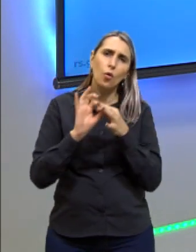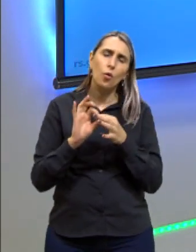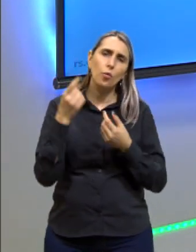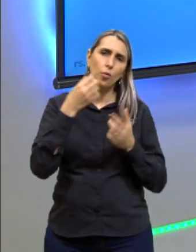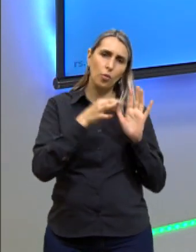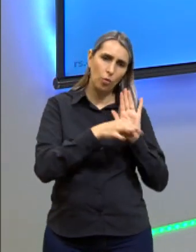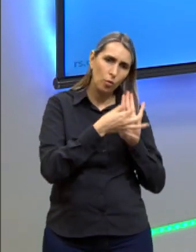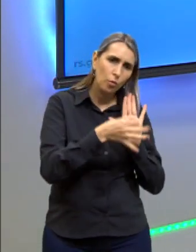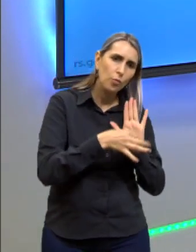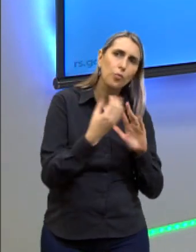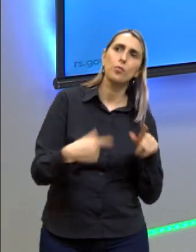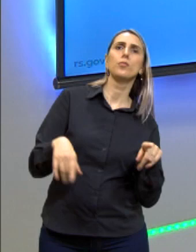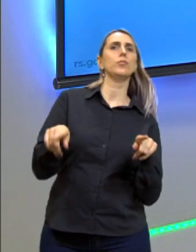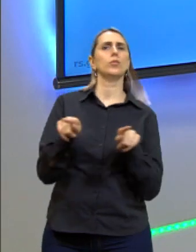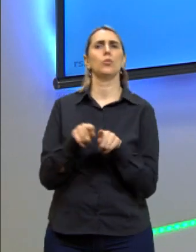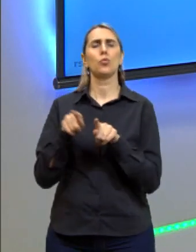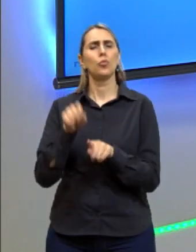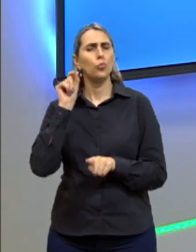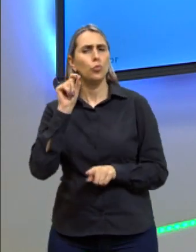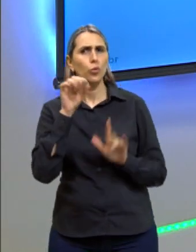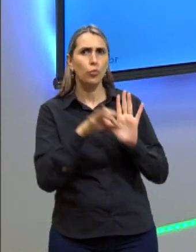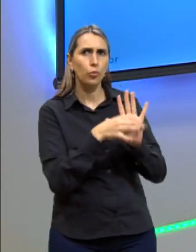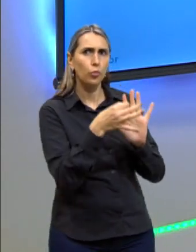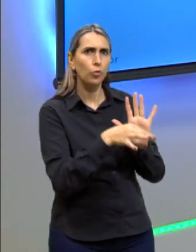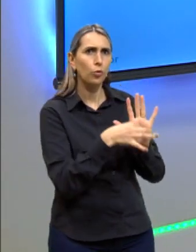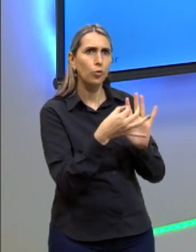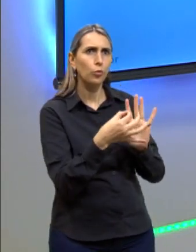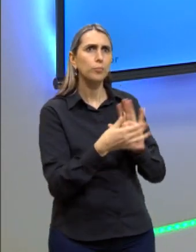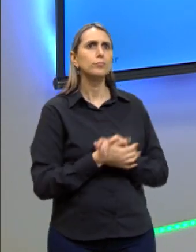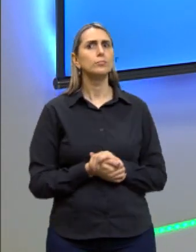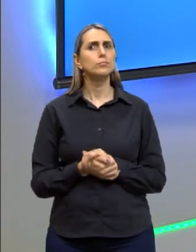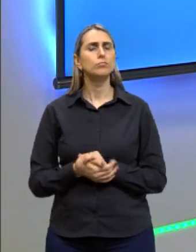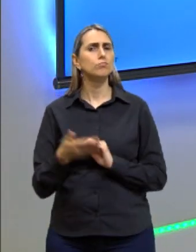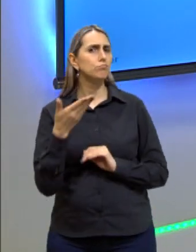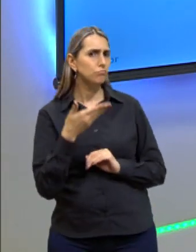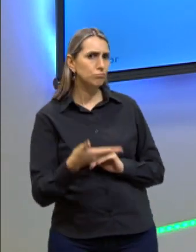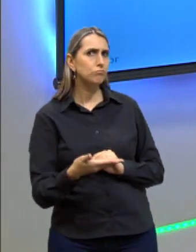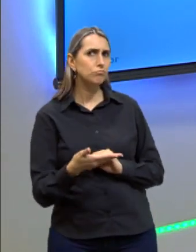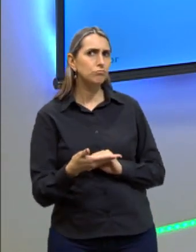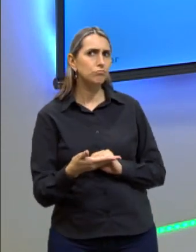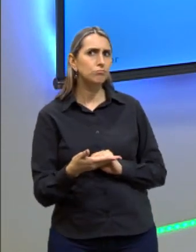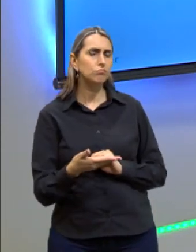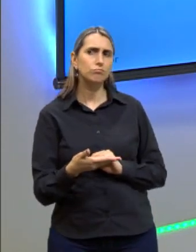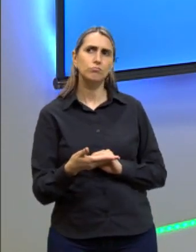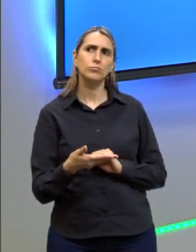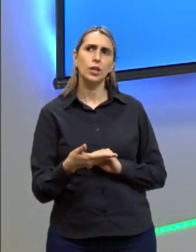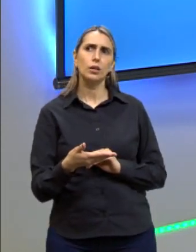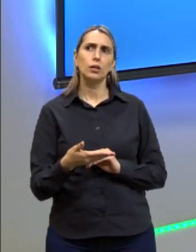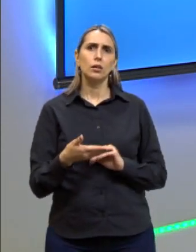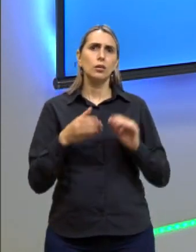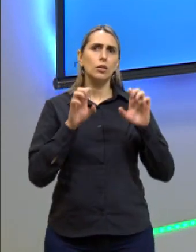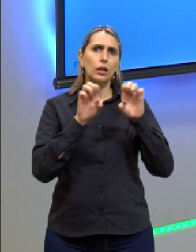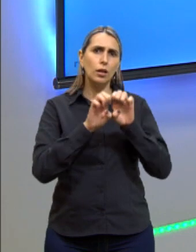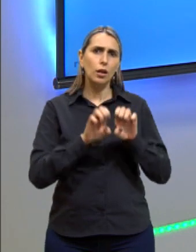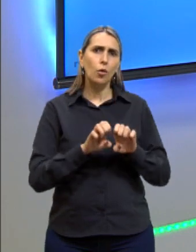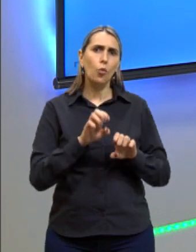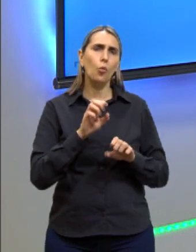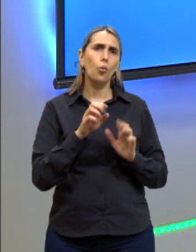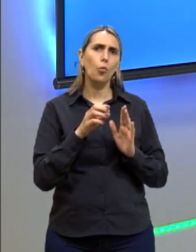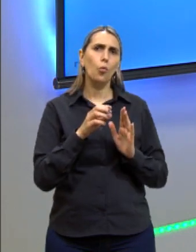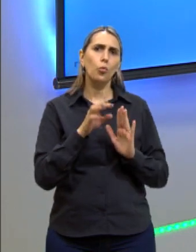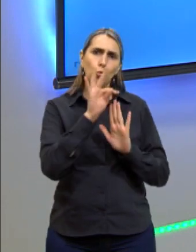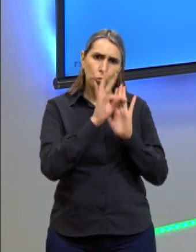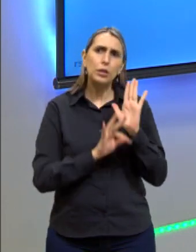argumentos e também o que são esses argumentos, a gente veio para o repertório, tá? Então, gente está trabalhando bastante